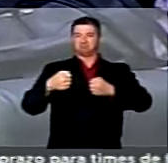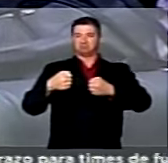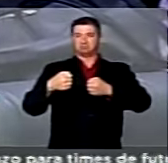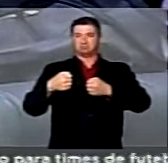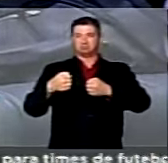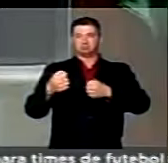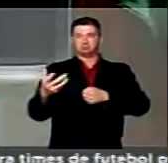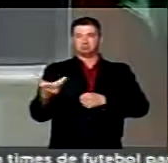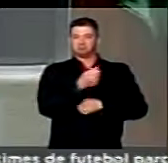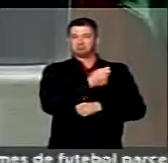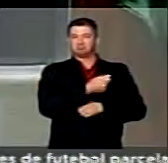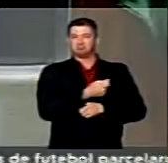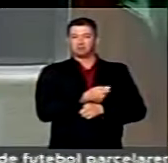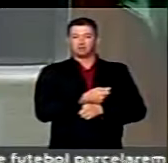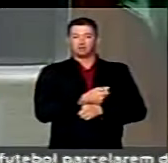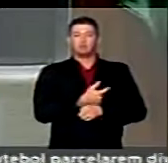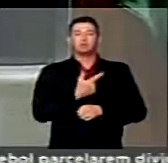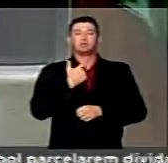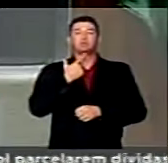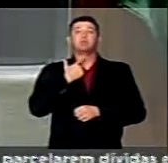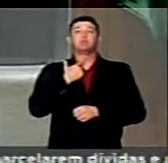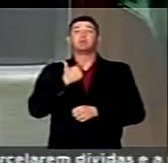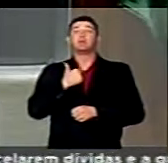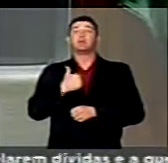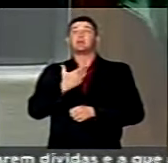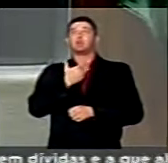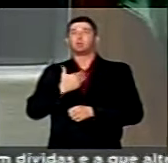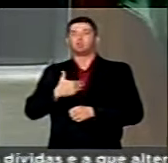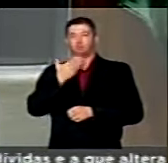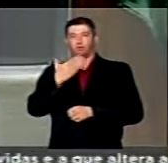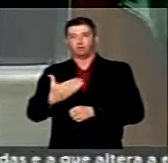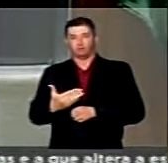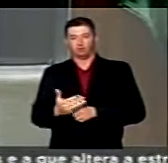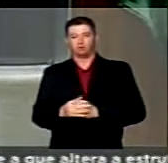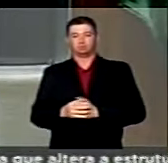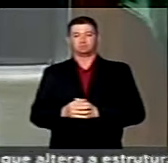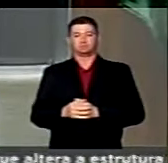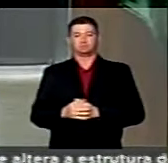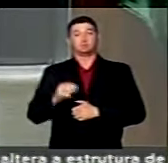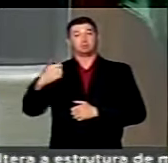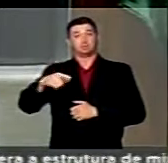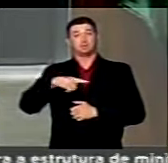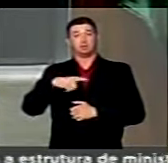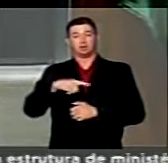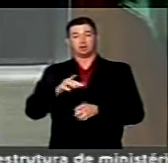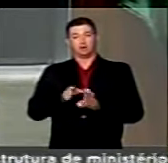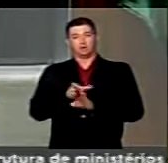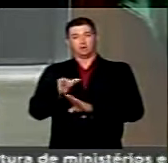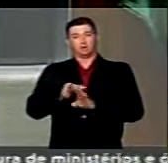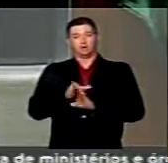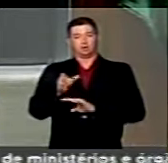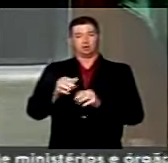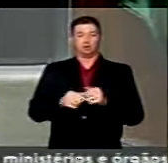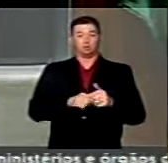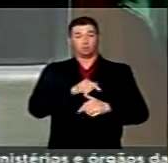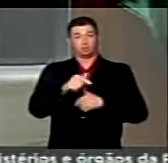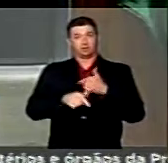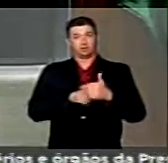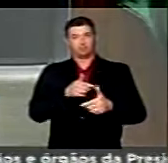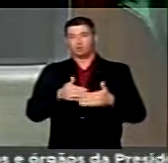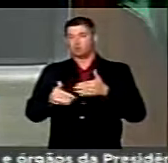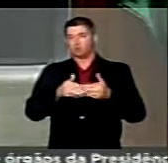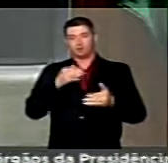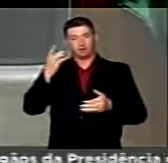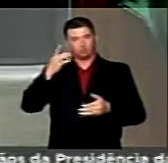com o espírito público que deve nortear a ação